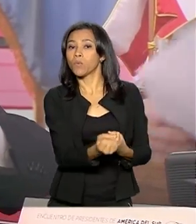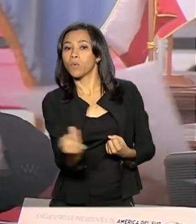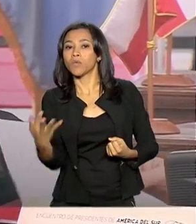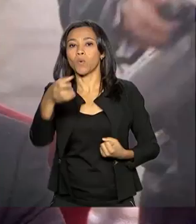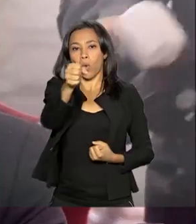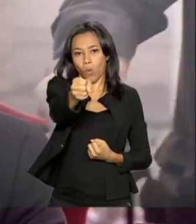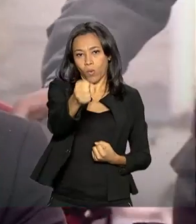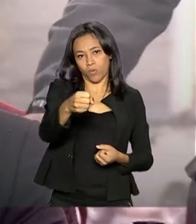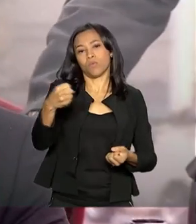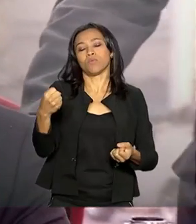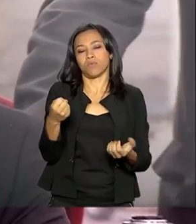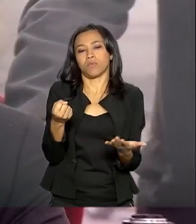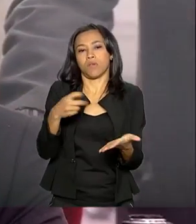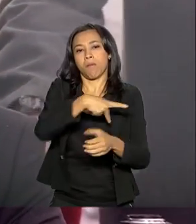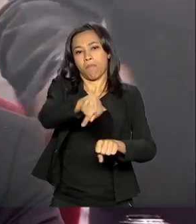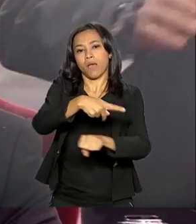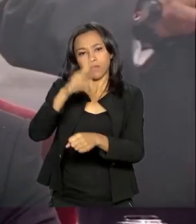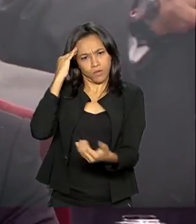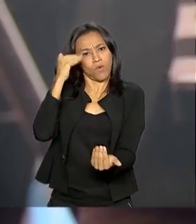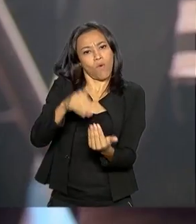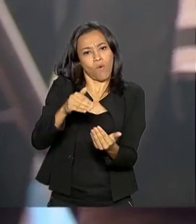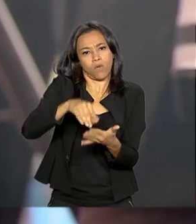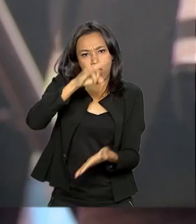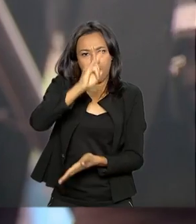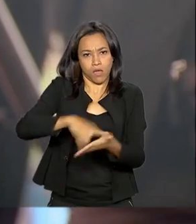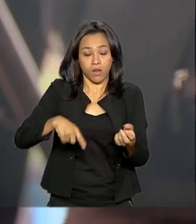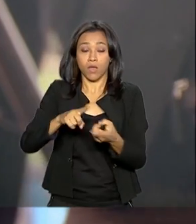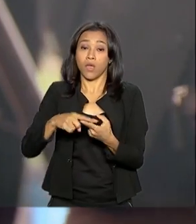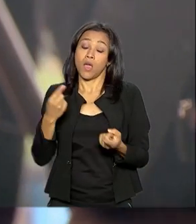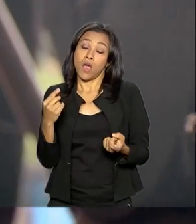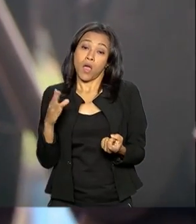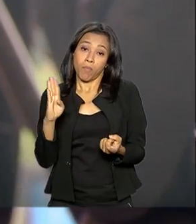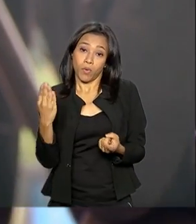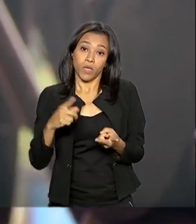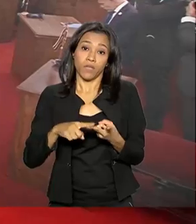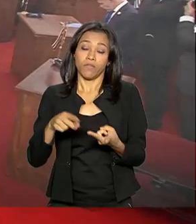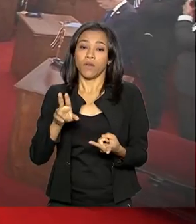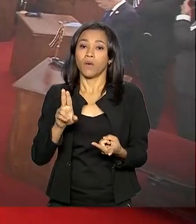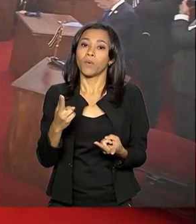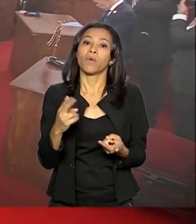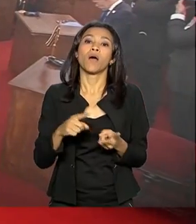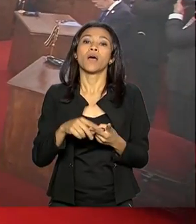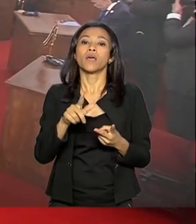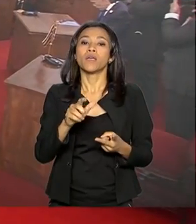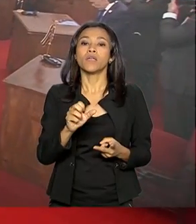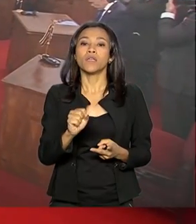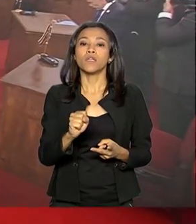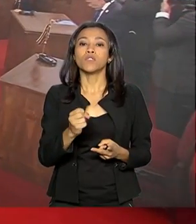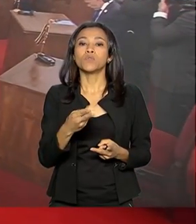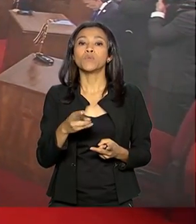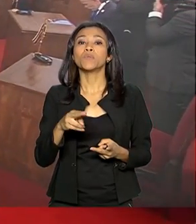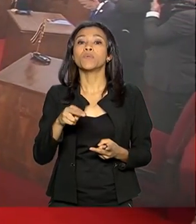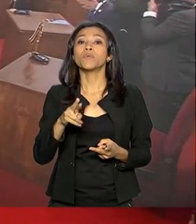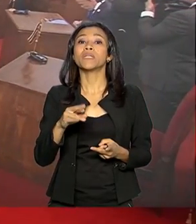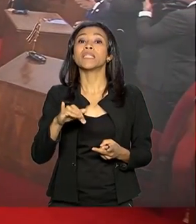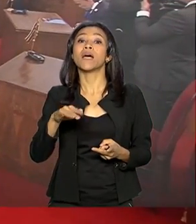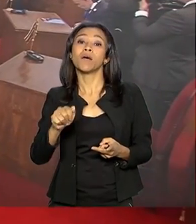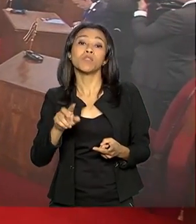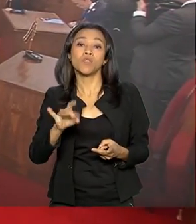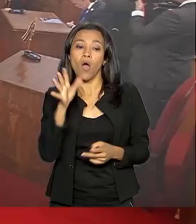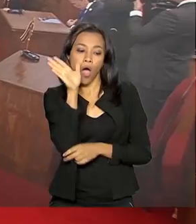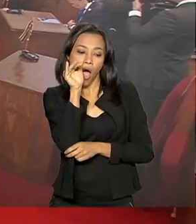apoiaram o documento final. A Bolívia, o Uruguai e o Suriname participam das negociações apenas como